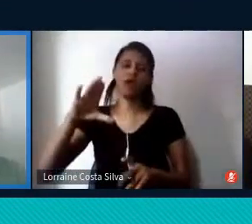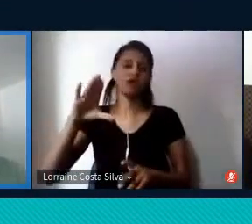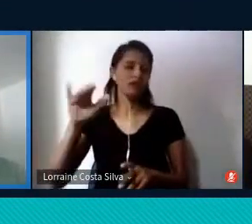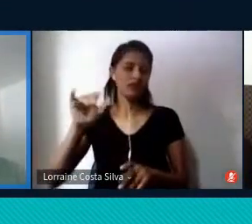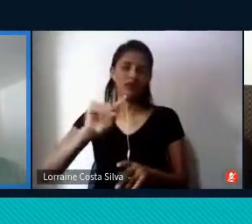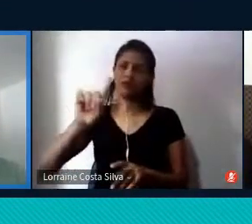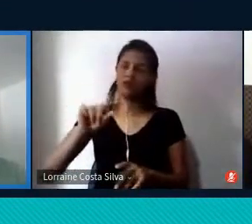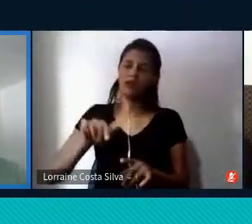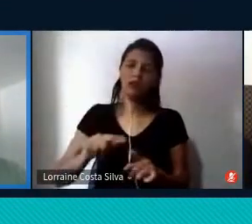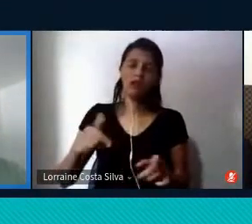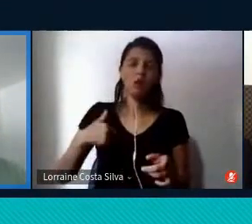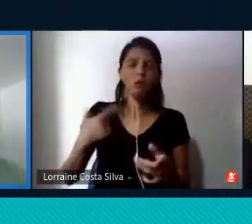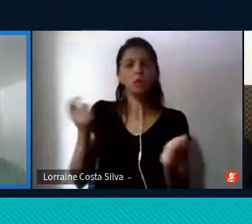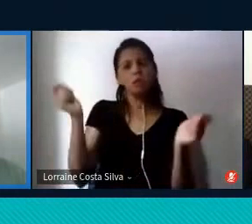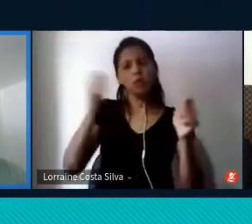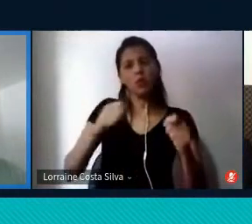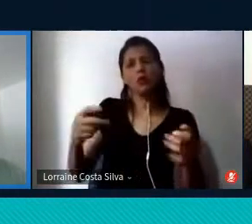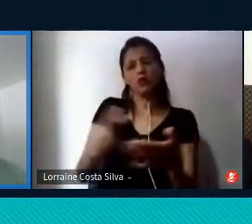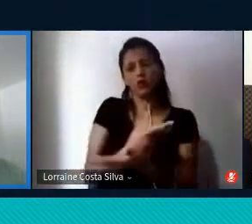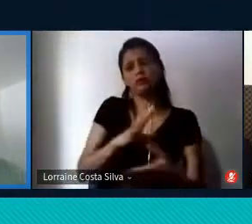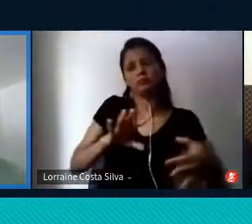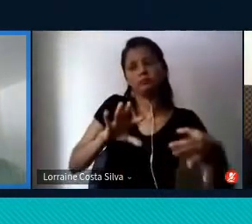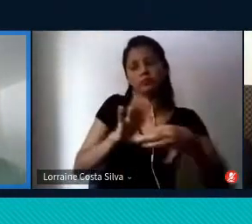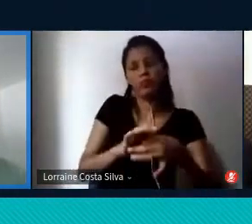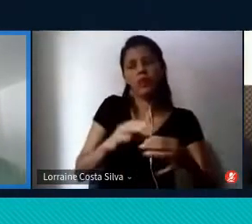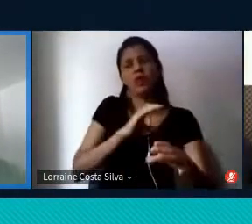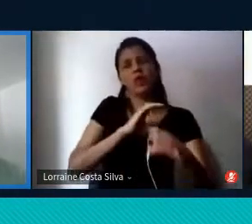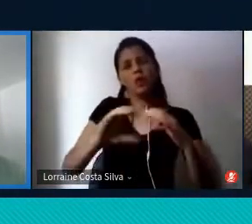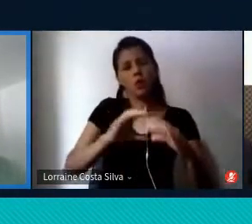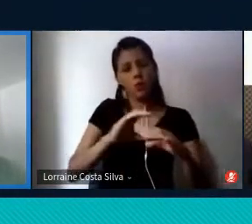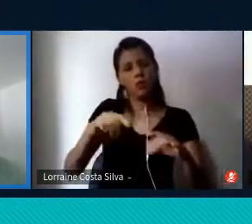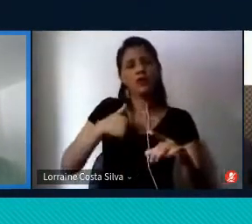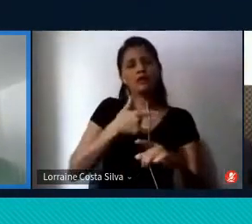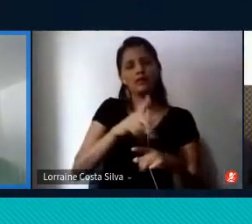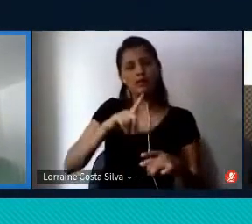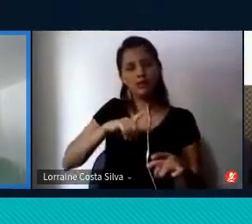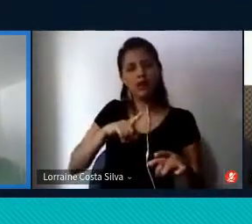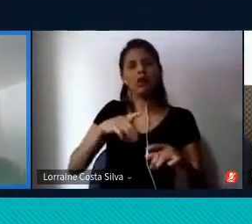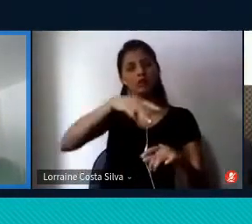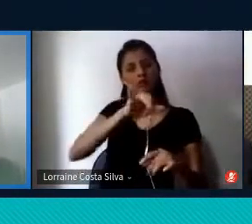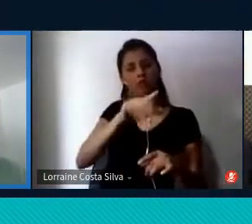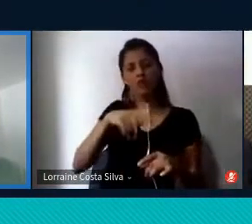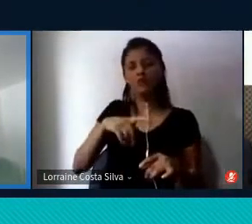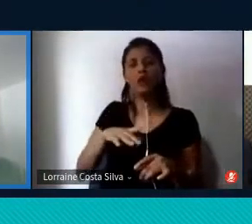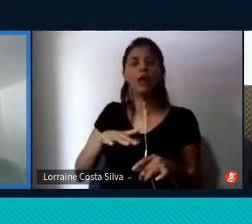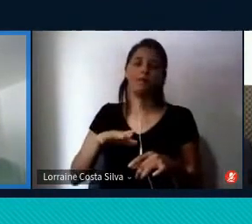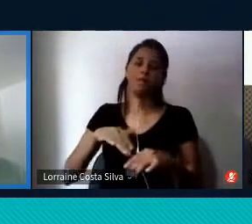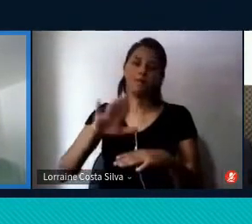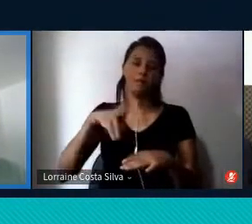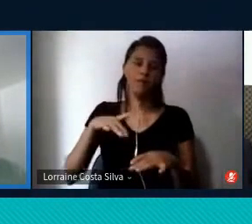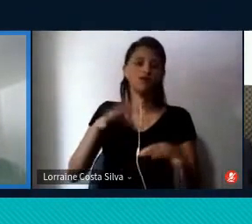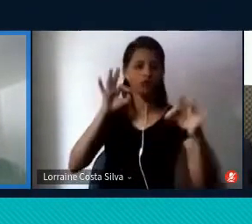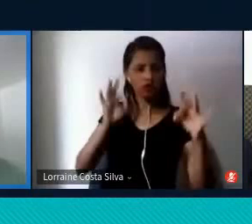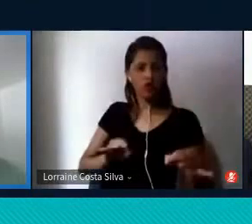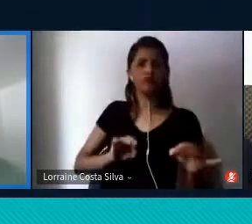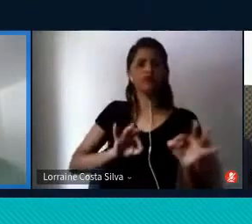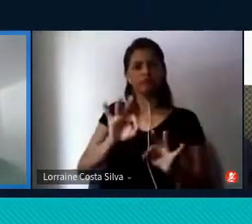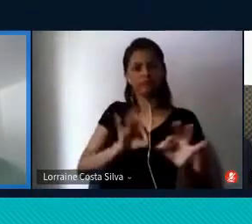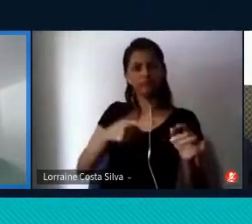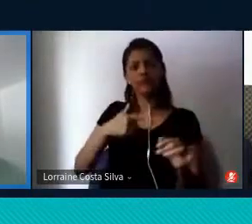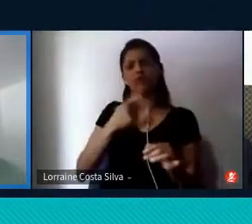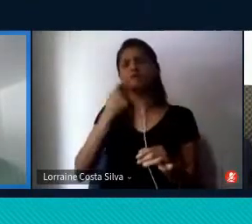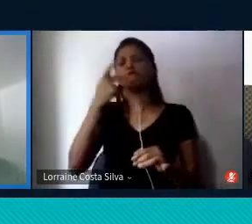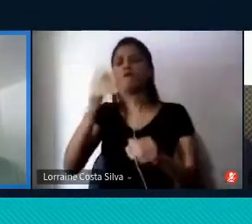estar ligado ao fato de que a comunicação governamental é muito mais preparada para falar sobre o que a gente deve fazer do que a